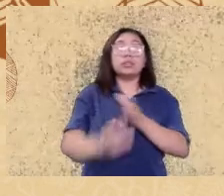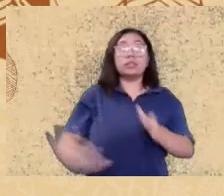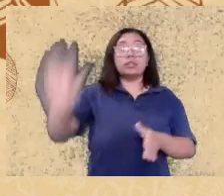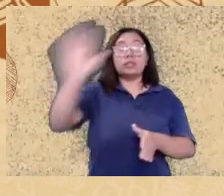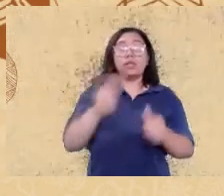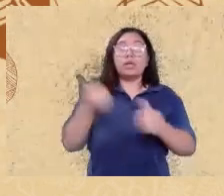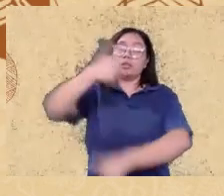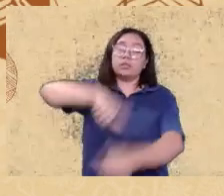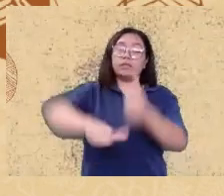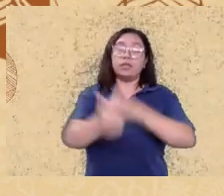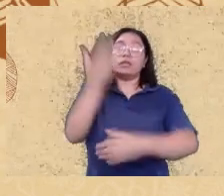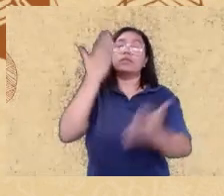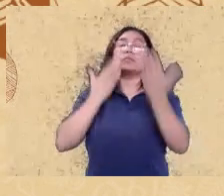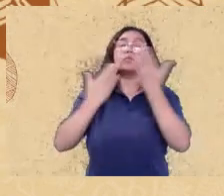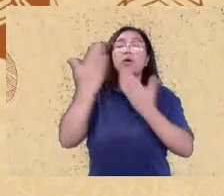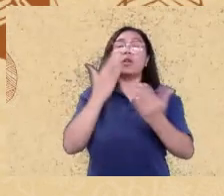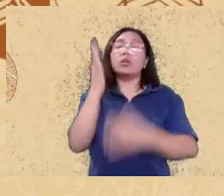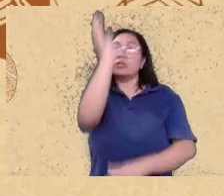todo o território nacional